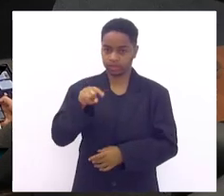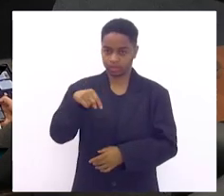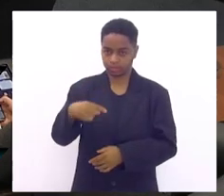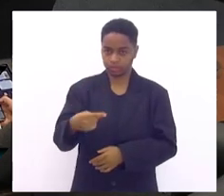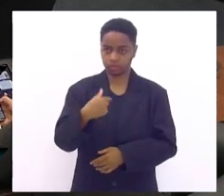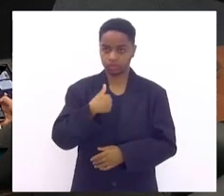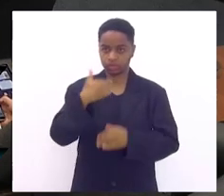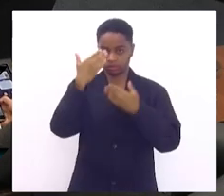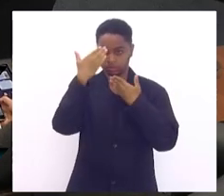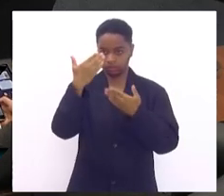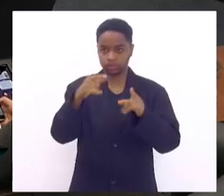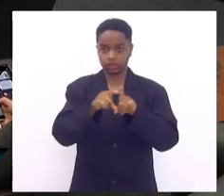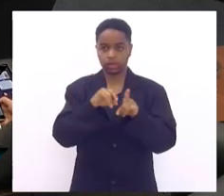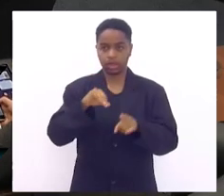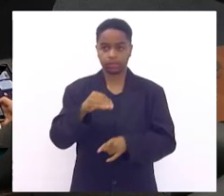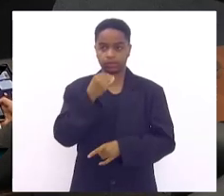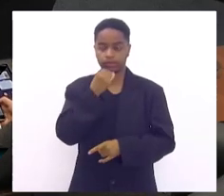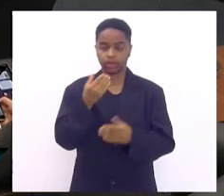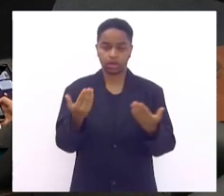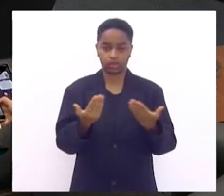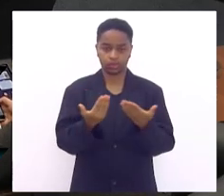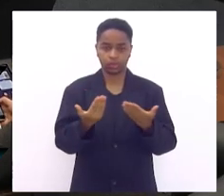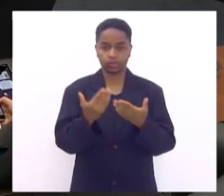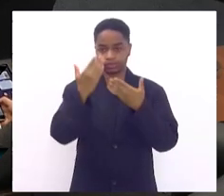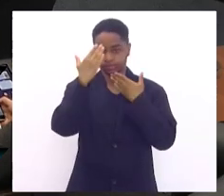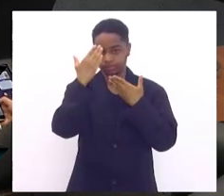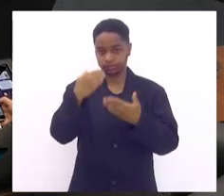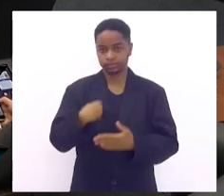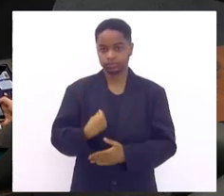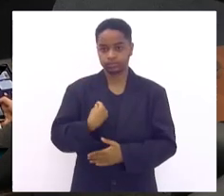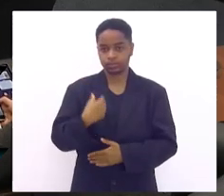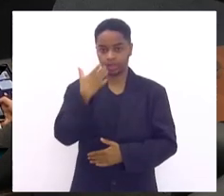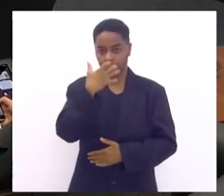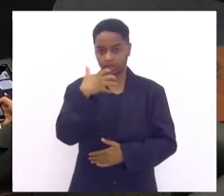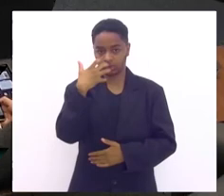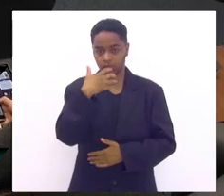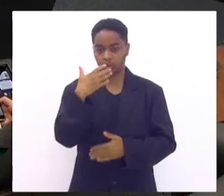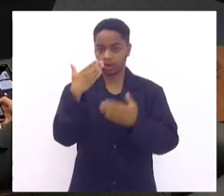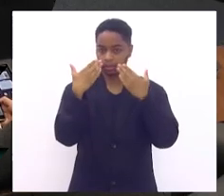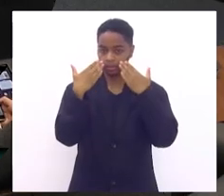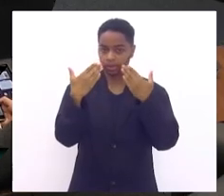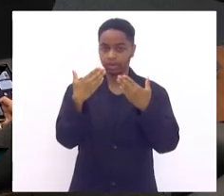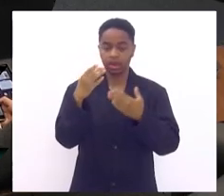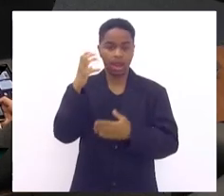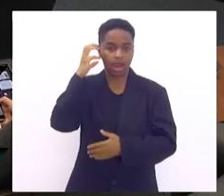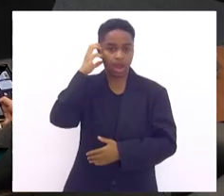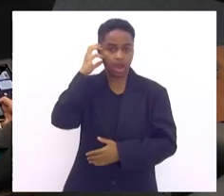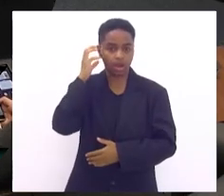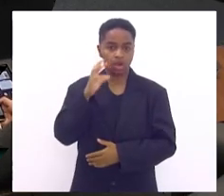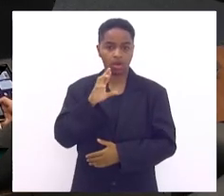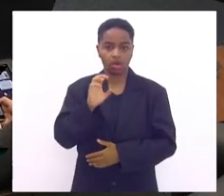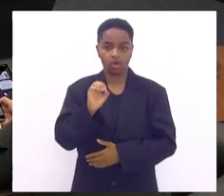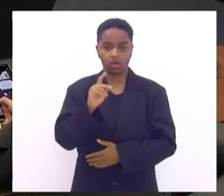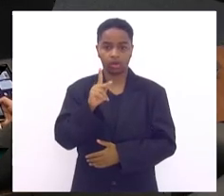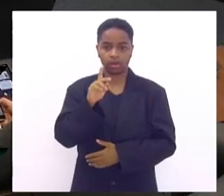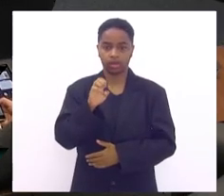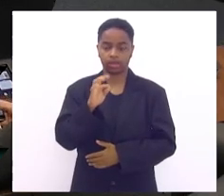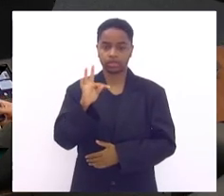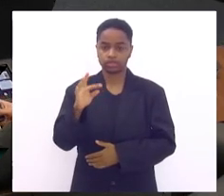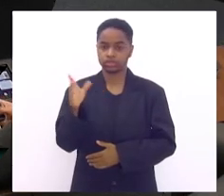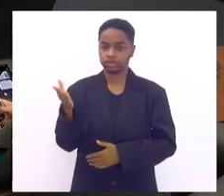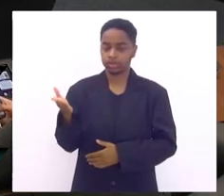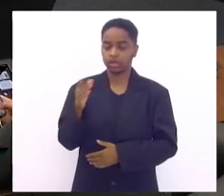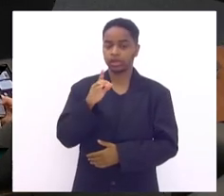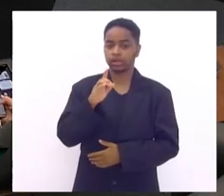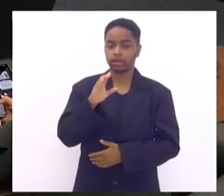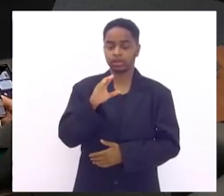agradecer aproveitar aqui um momento de agradecimento a presença da grande cantora apresentadora da rádio Roquete Pinto Clarice Grova que veio aqui